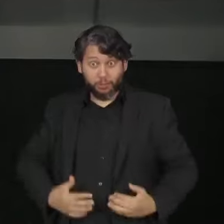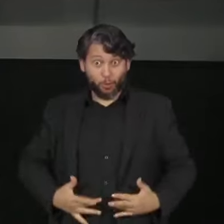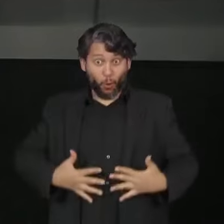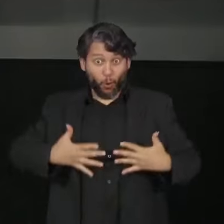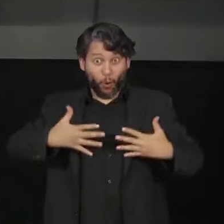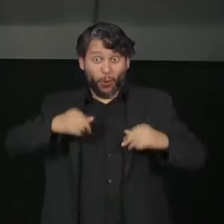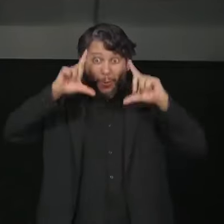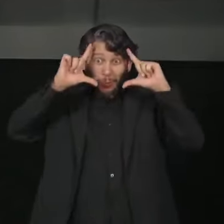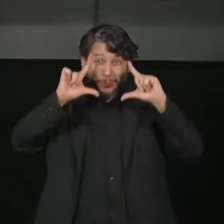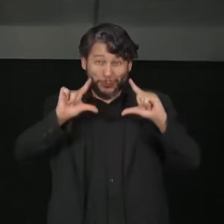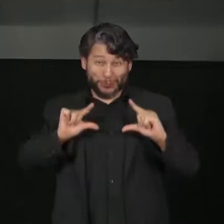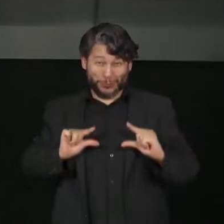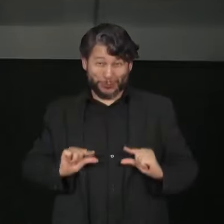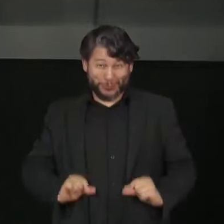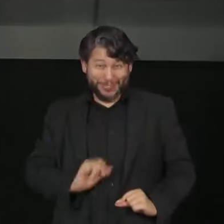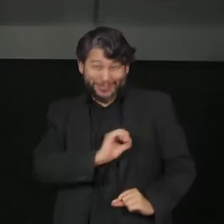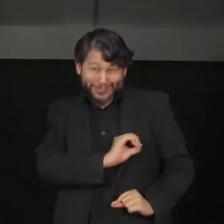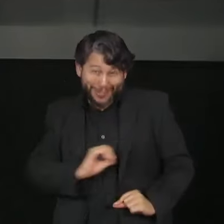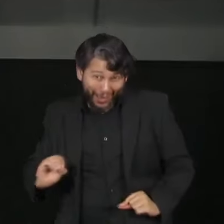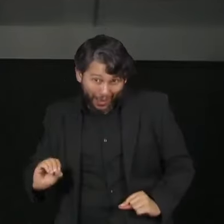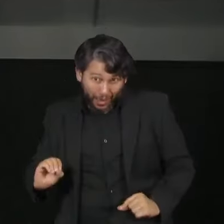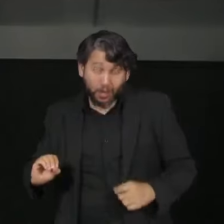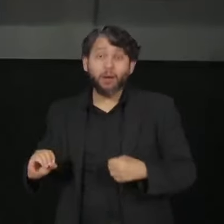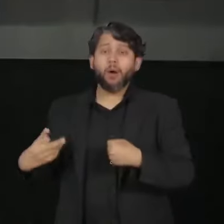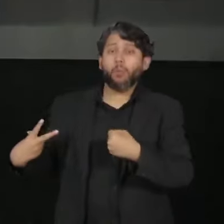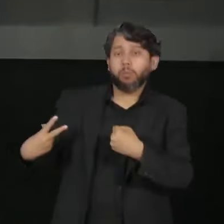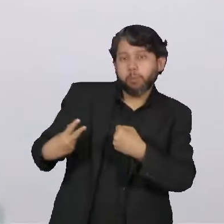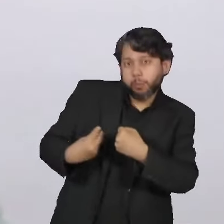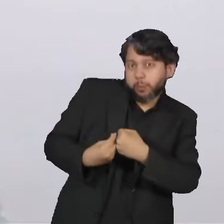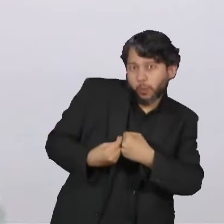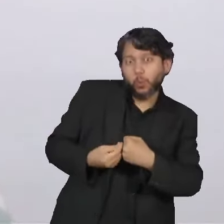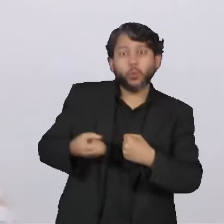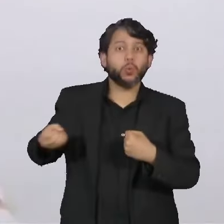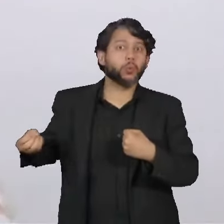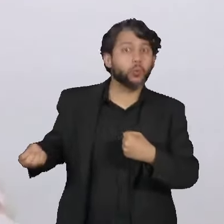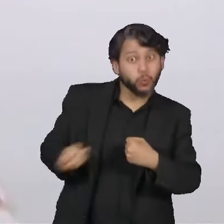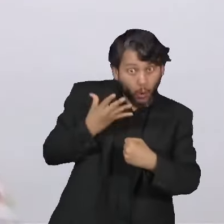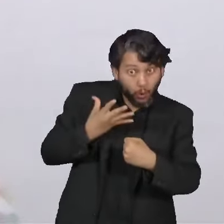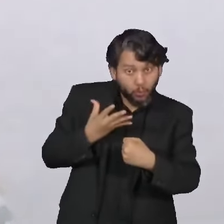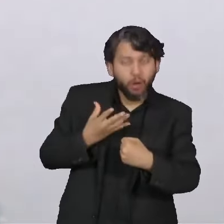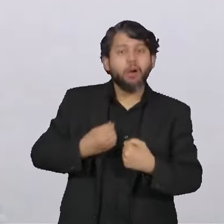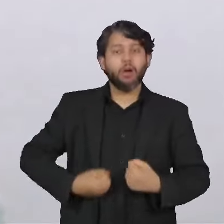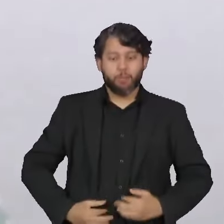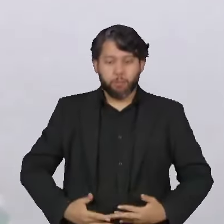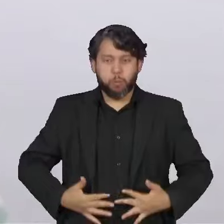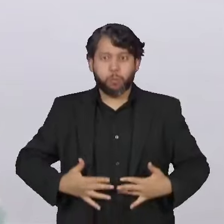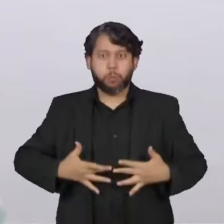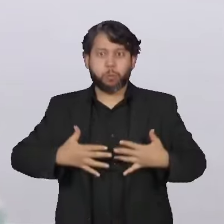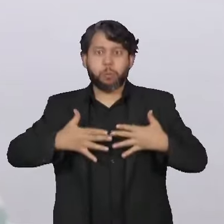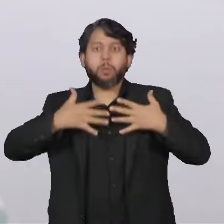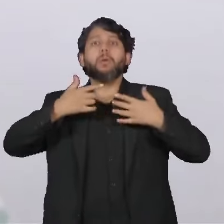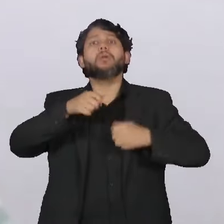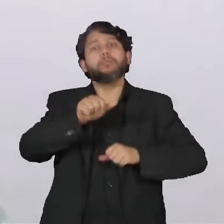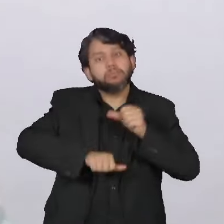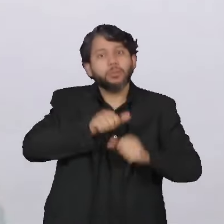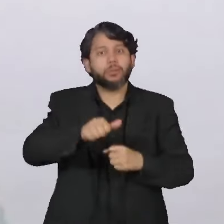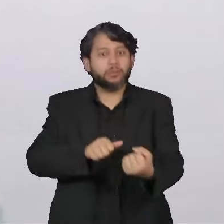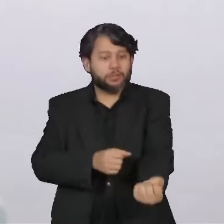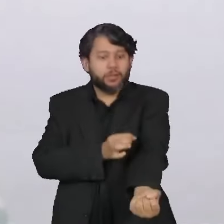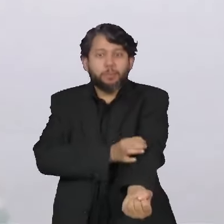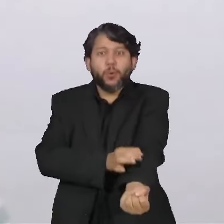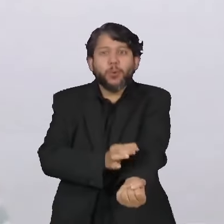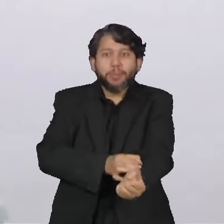dessa pessoa e ela começa a produzir uma hemoglobina normal e deixa de produzir a hemoglobina que nós chamamos de hemoglobina S,